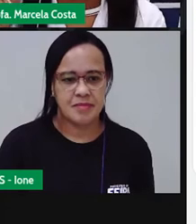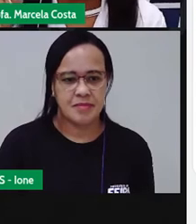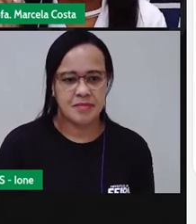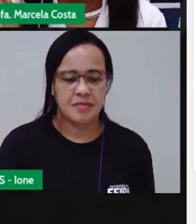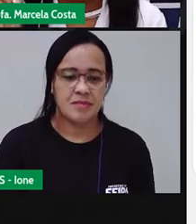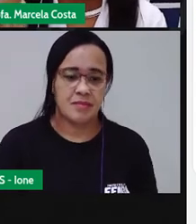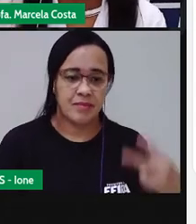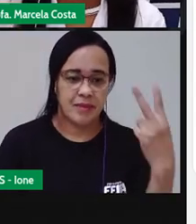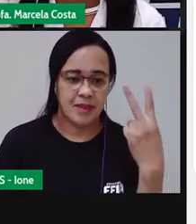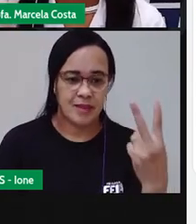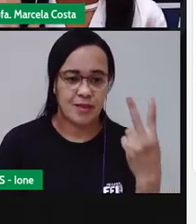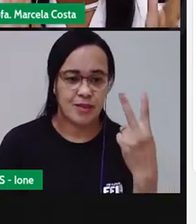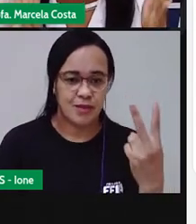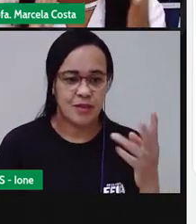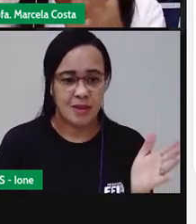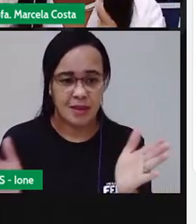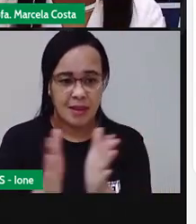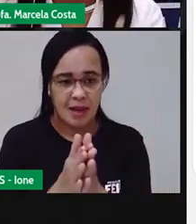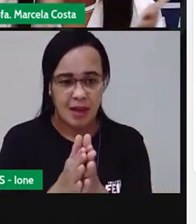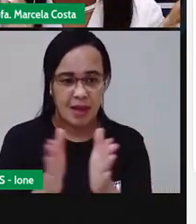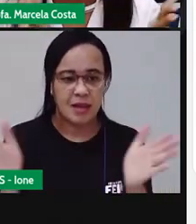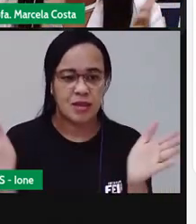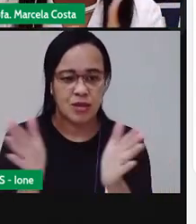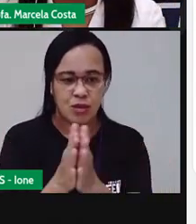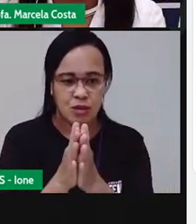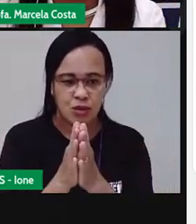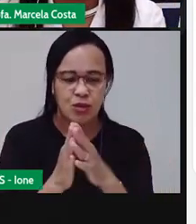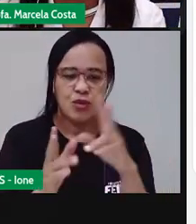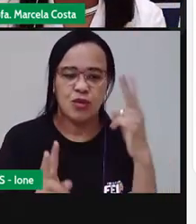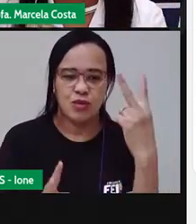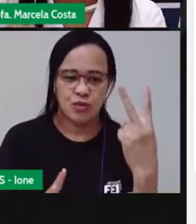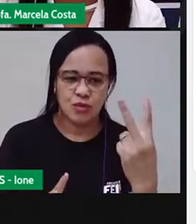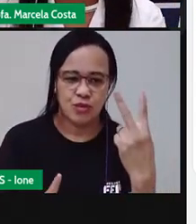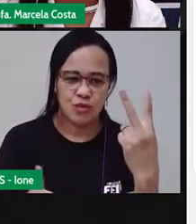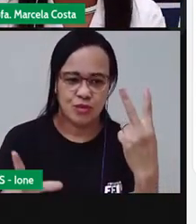Duas sílabas, né? Gato.